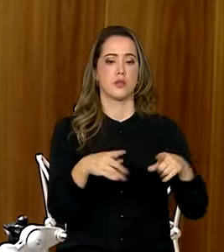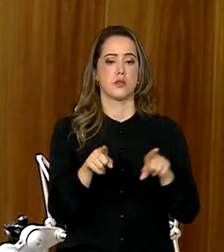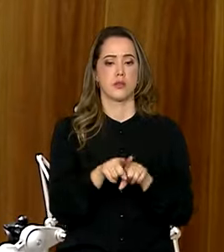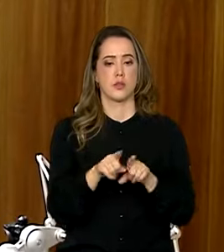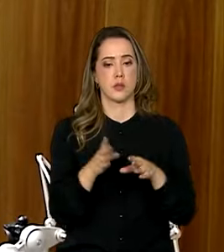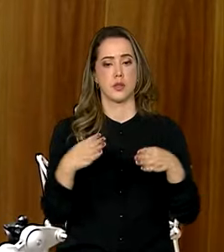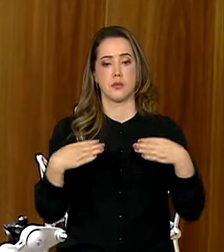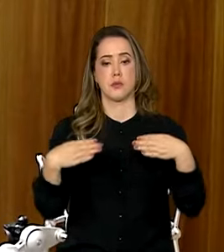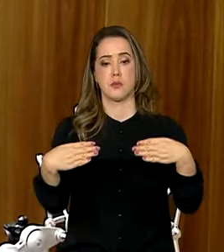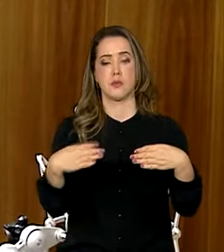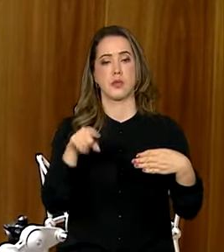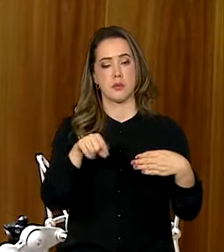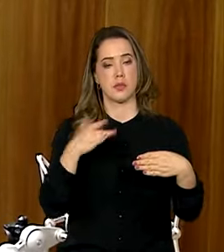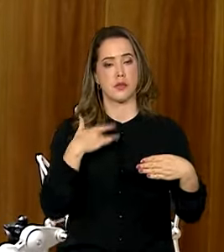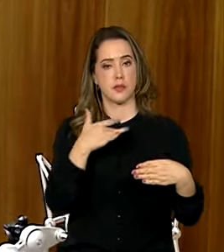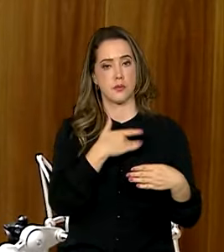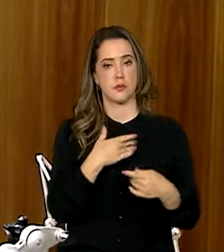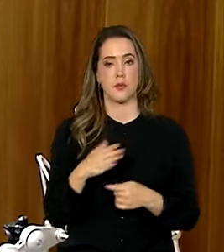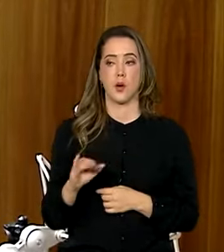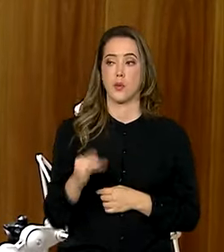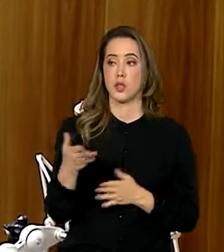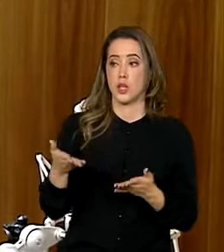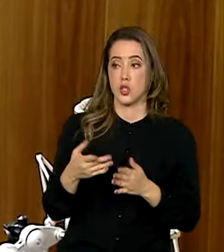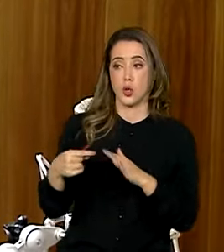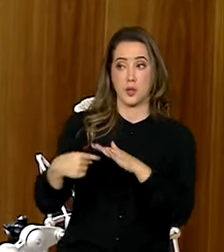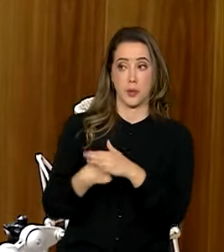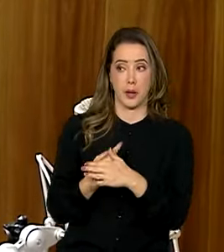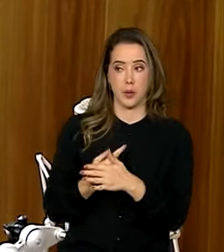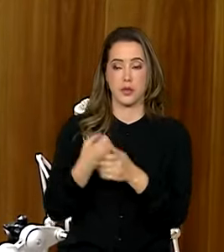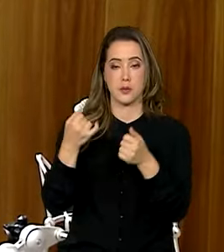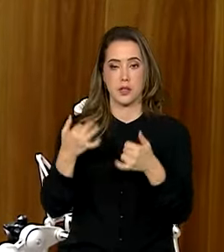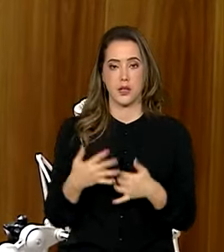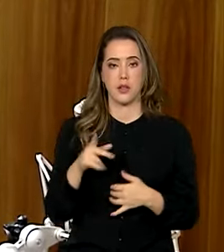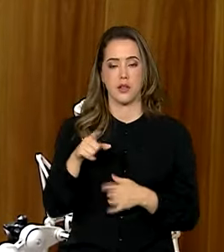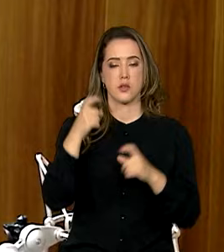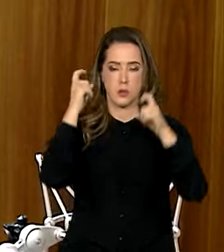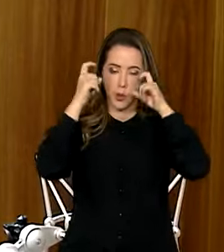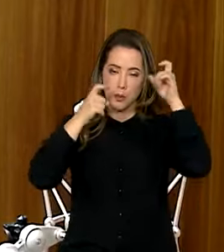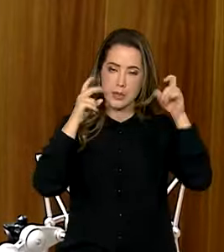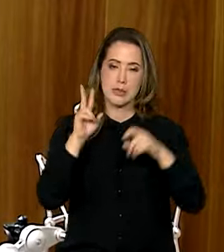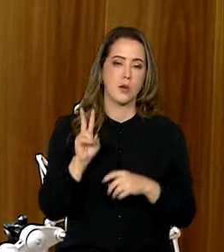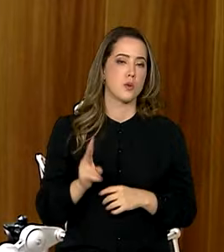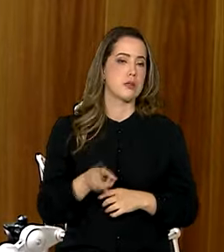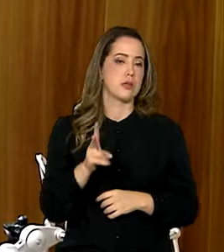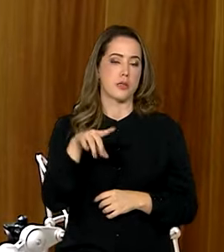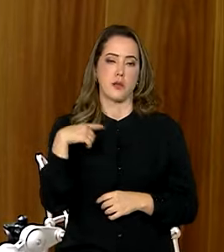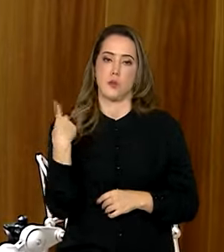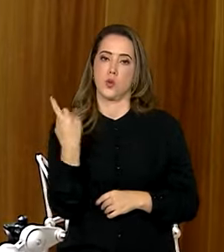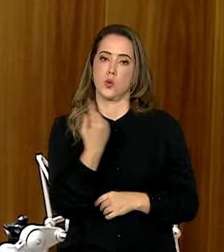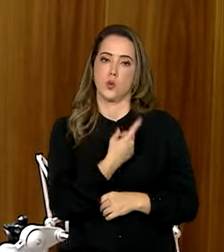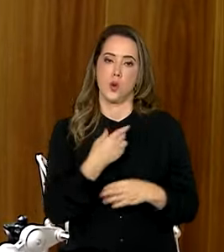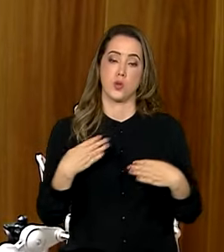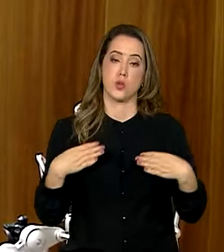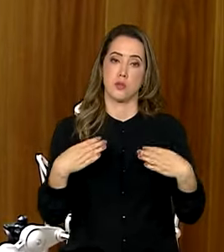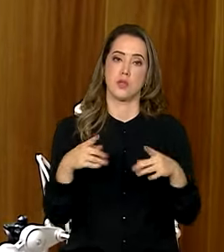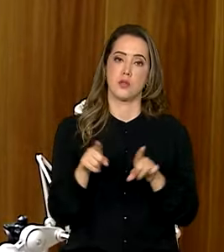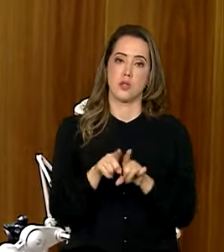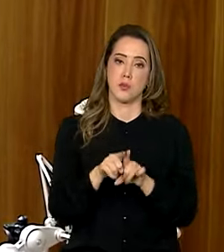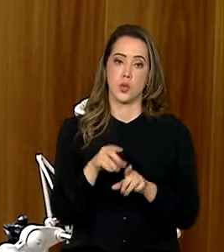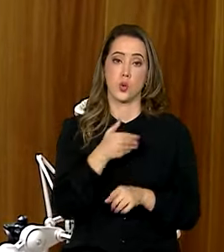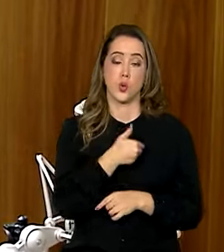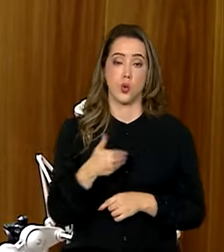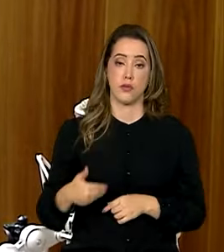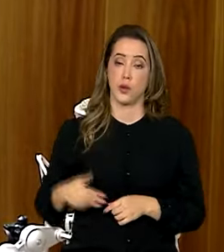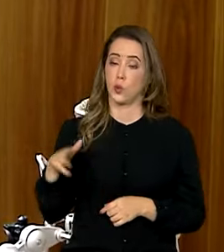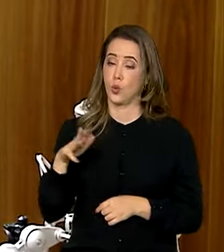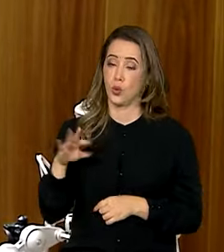Ministério da Saúde. E aproveito a sua pergunta também para dizer que isso tem sido uma preocupação constante do nosso ministério, mas também do governo como um